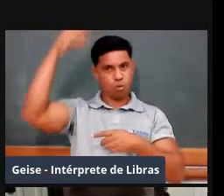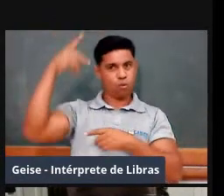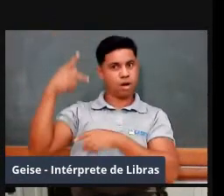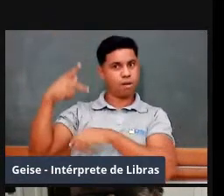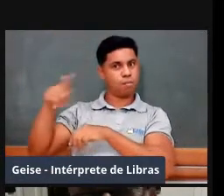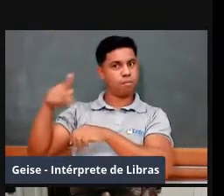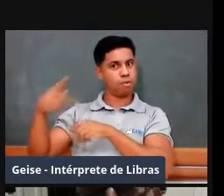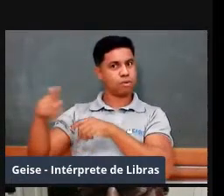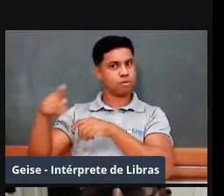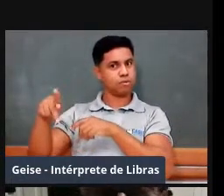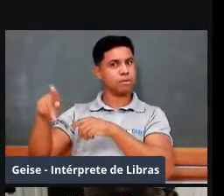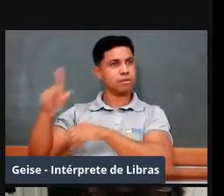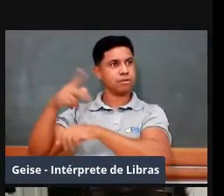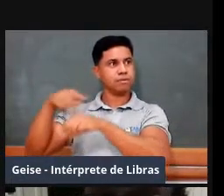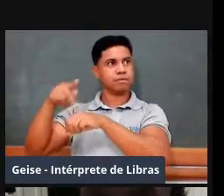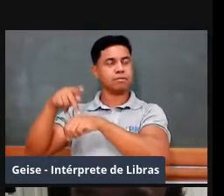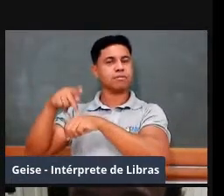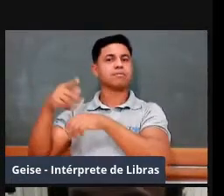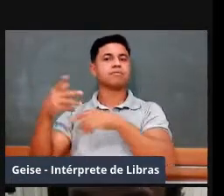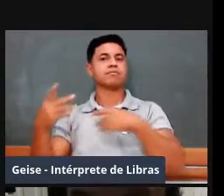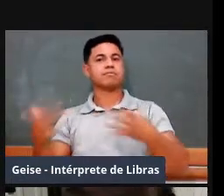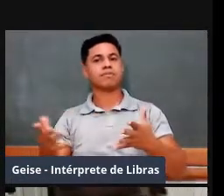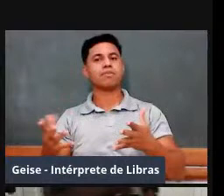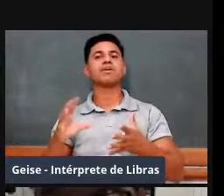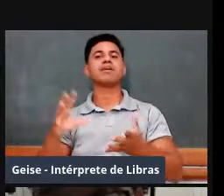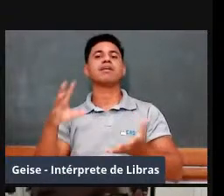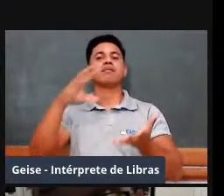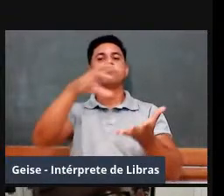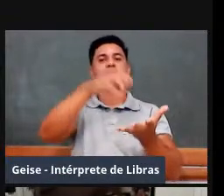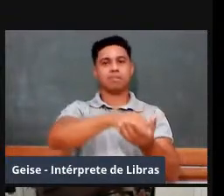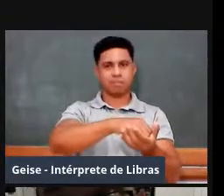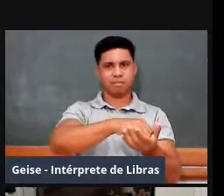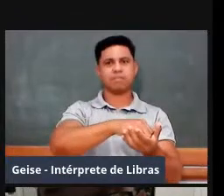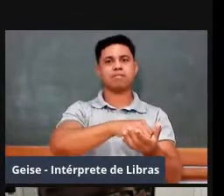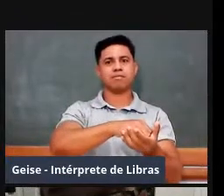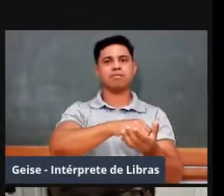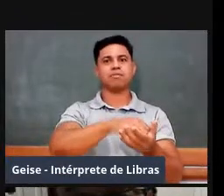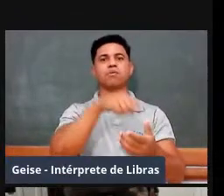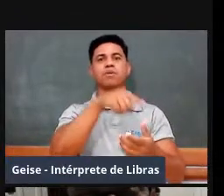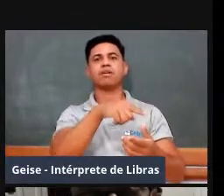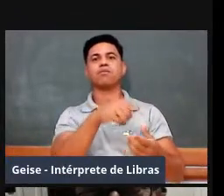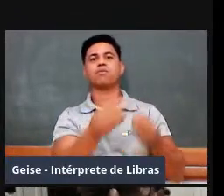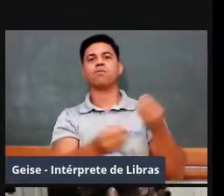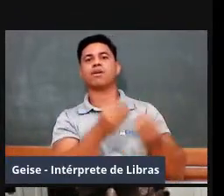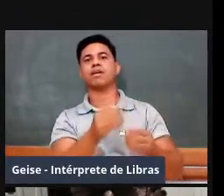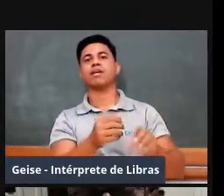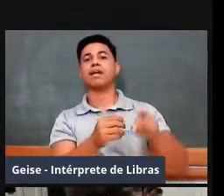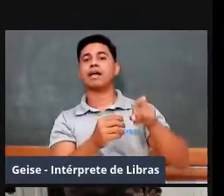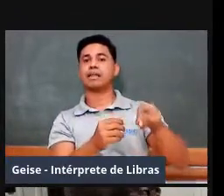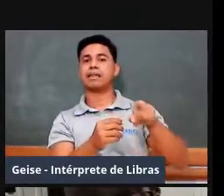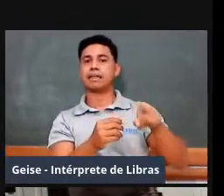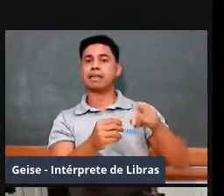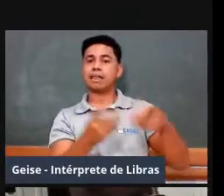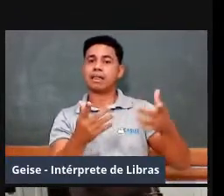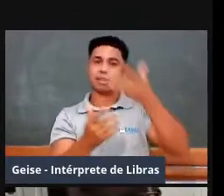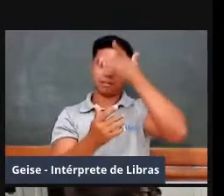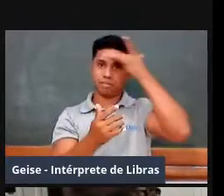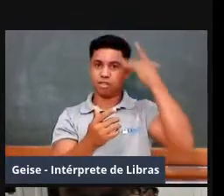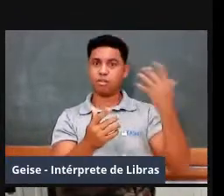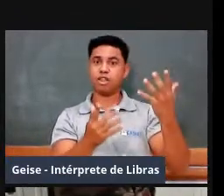território conquistado dos inimigos, não é? Os inimigos, em grande medida, eram os seus,